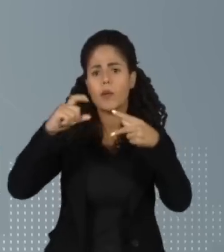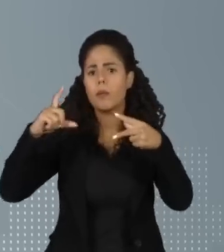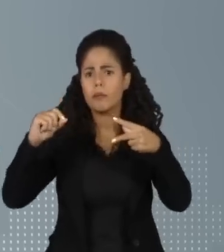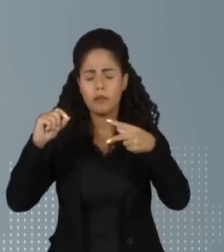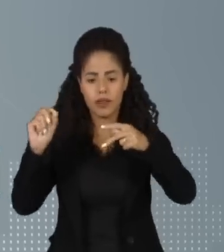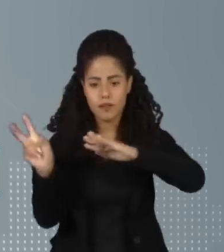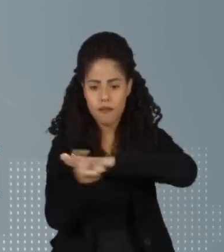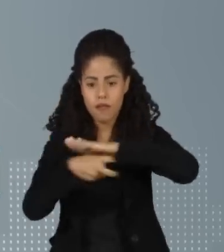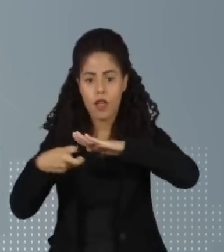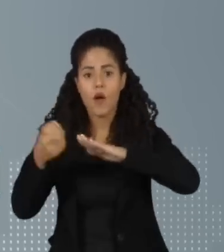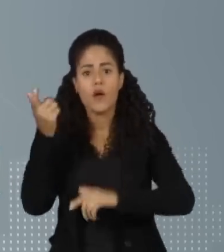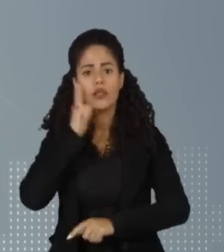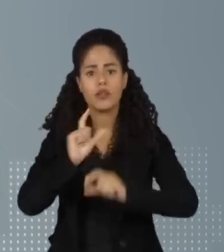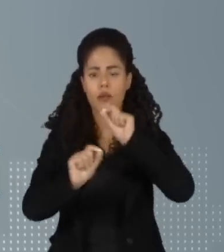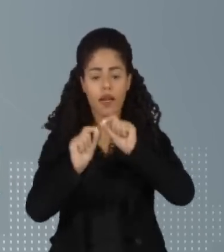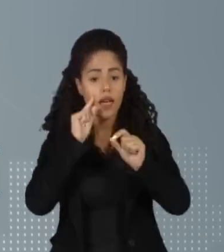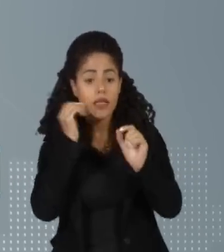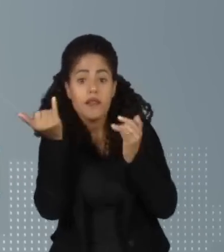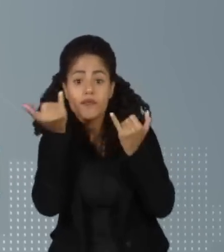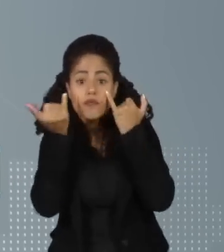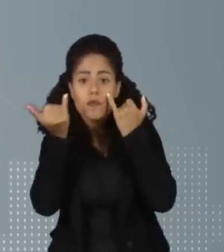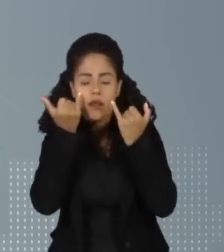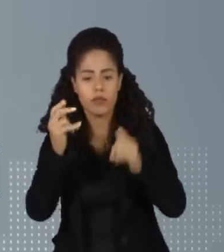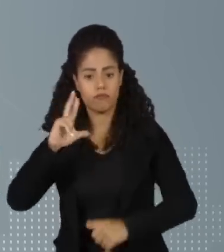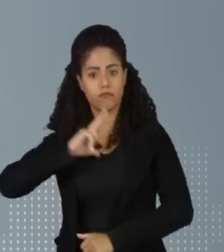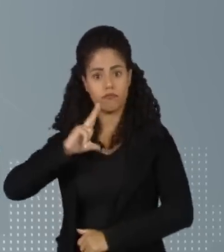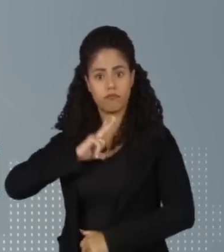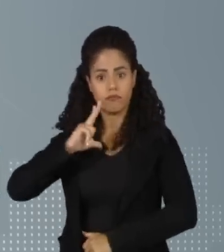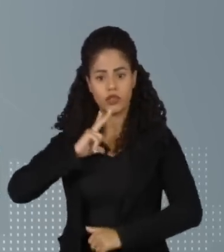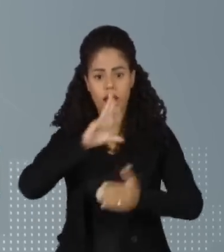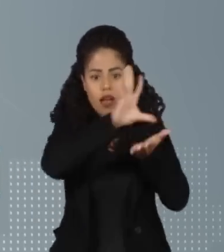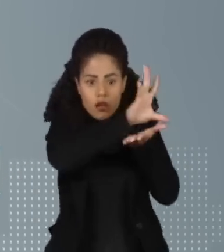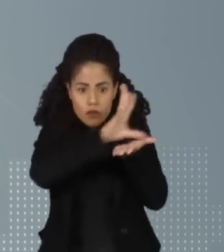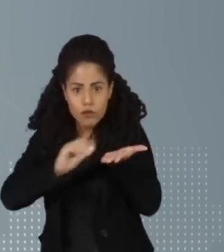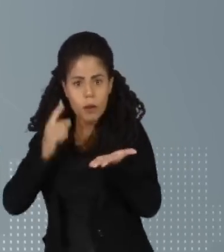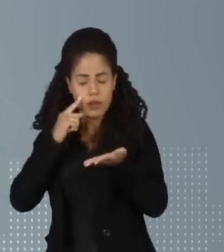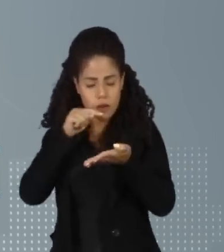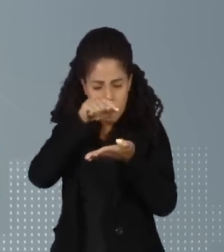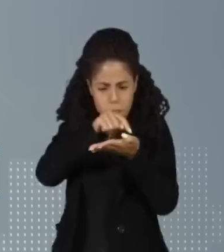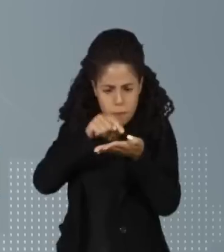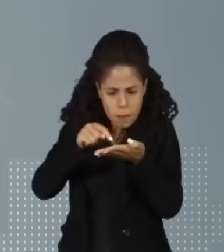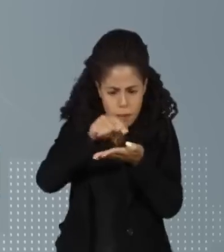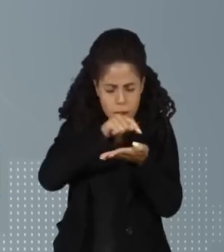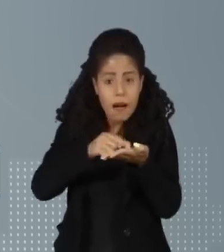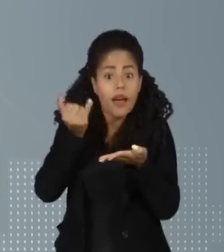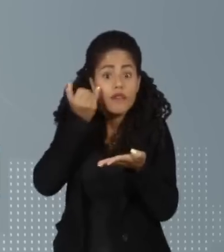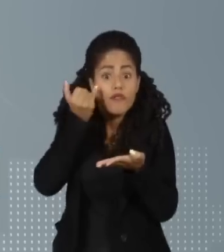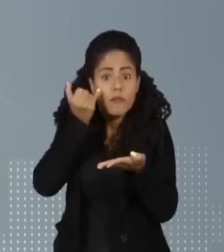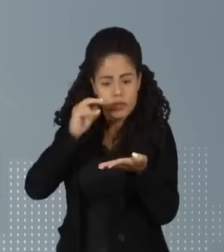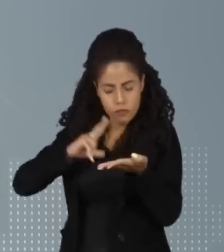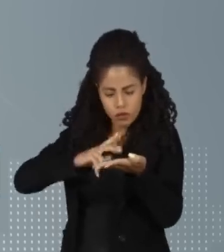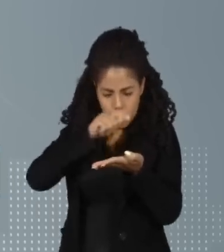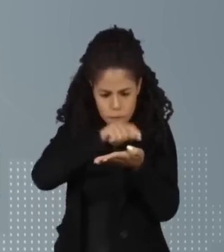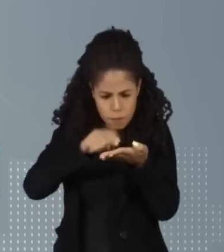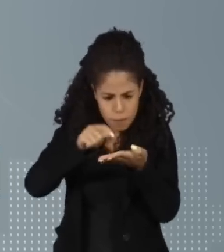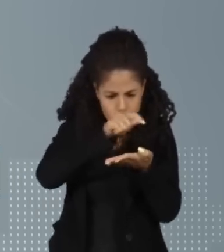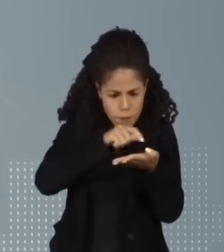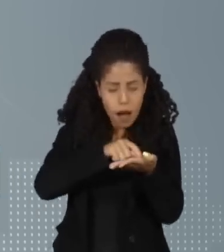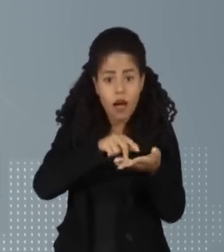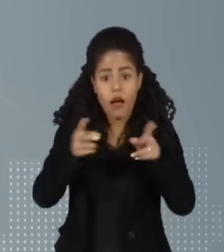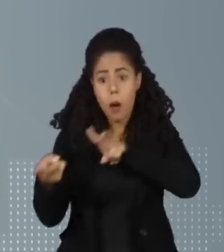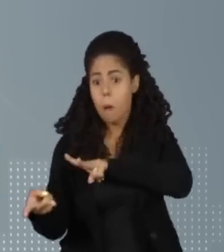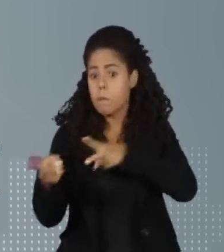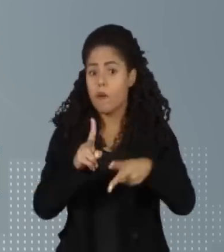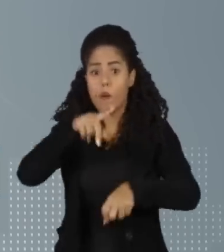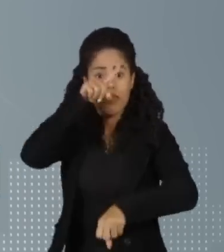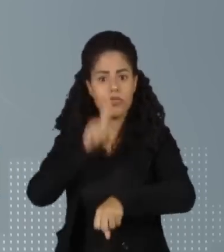instalado no celular tem acesso aos dados bancários e quando a pessoa digita os valores e os dados para transferência, o dinheiro é direcionado